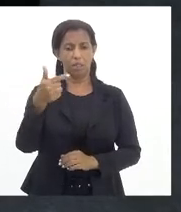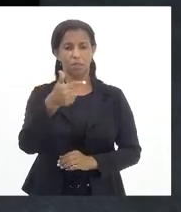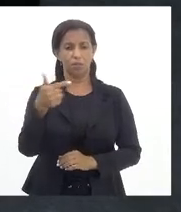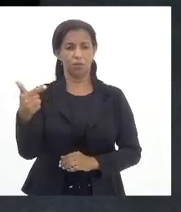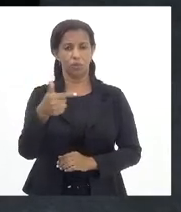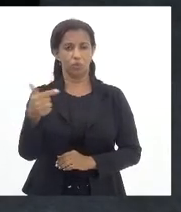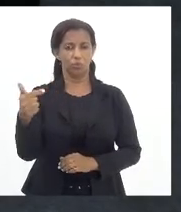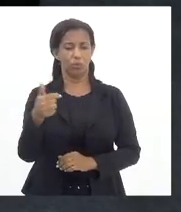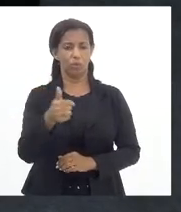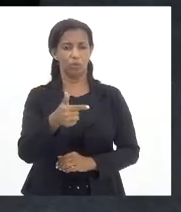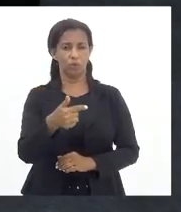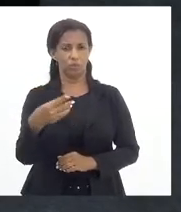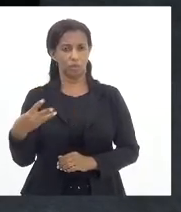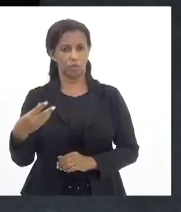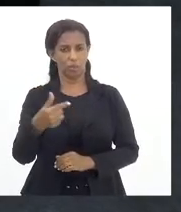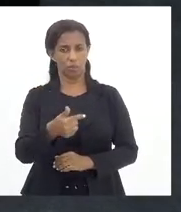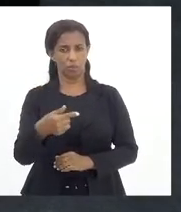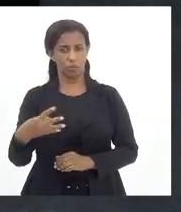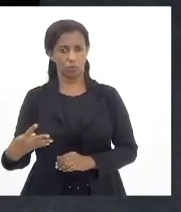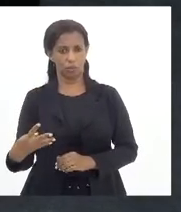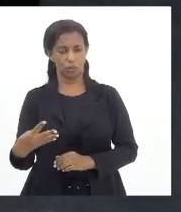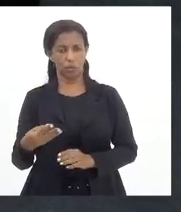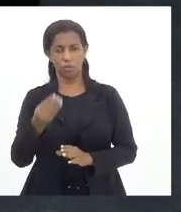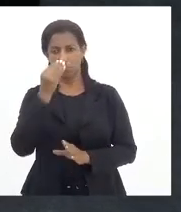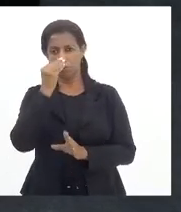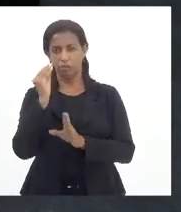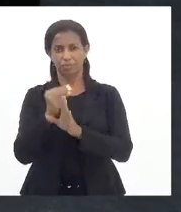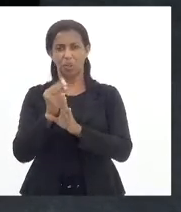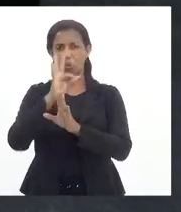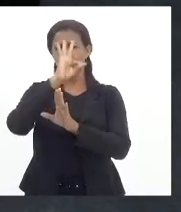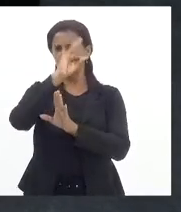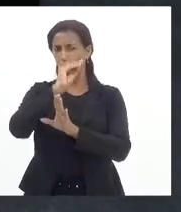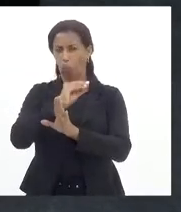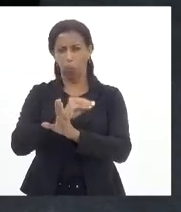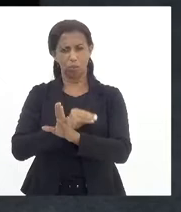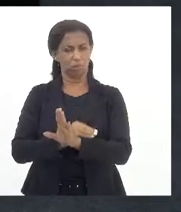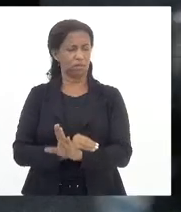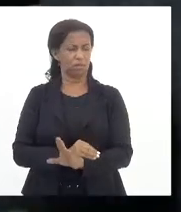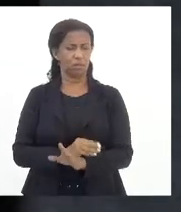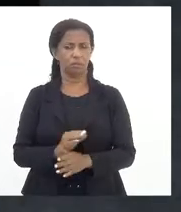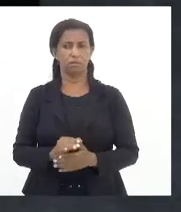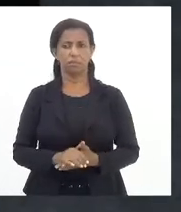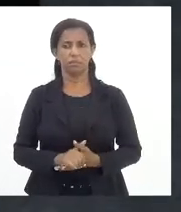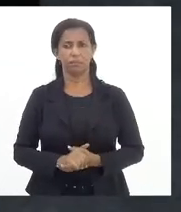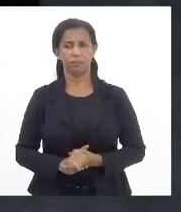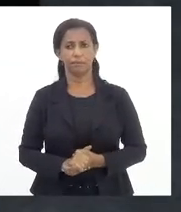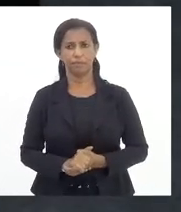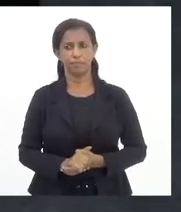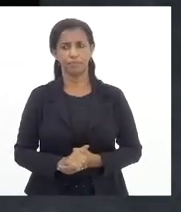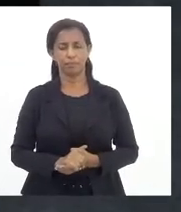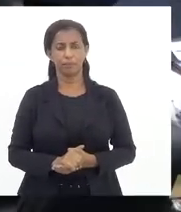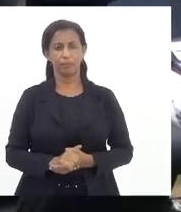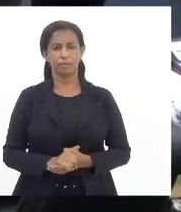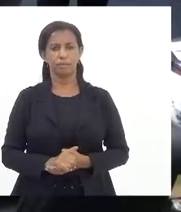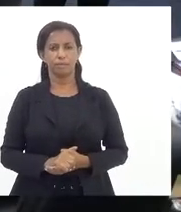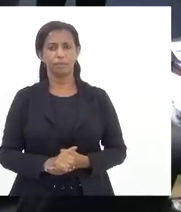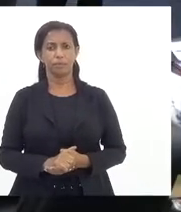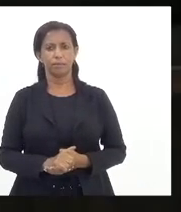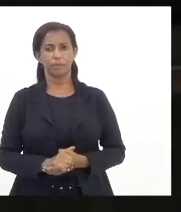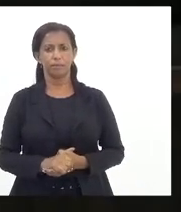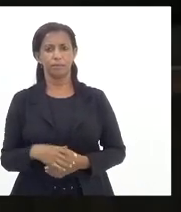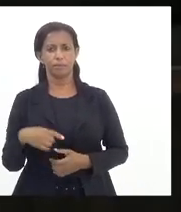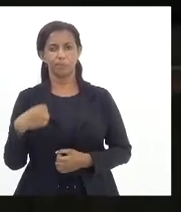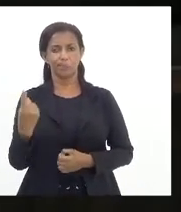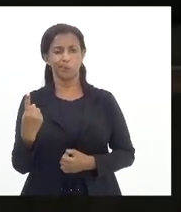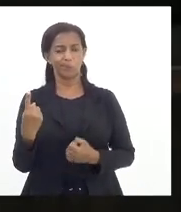23 e 24 e rejeitando todas as outras emendas. 1 a